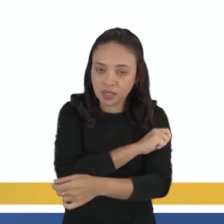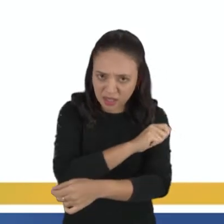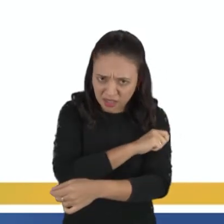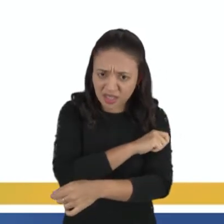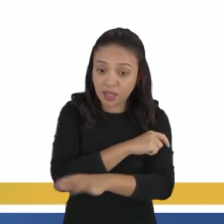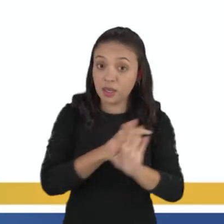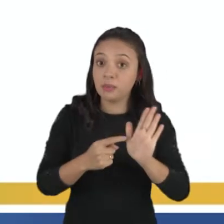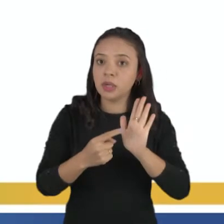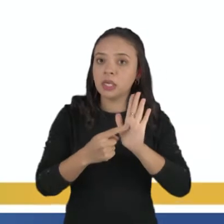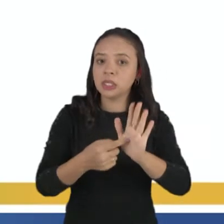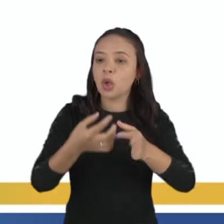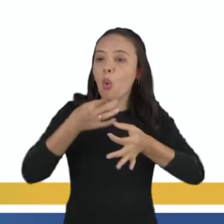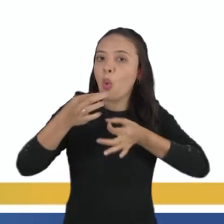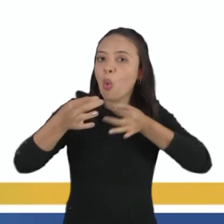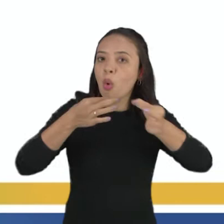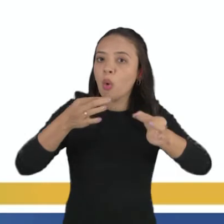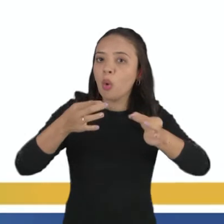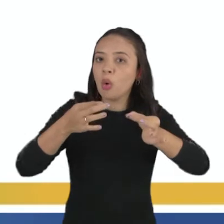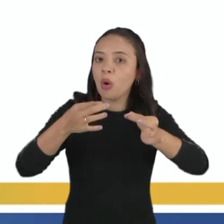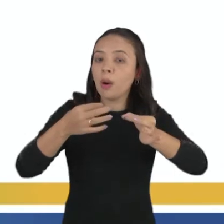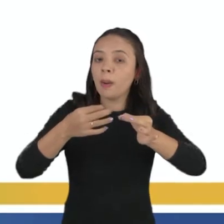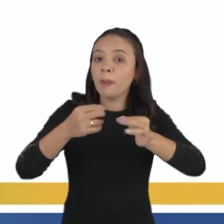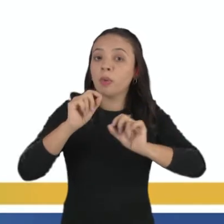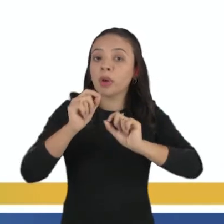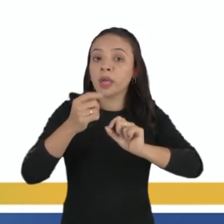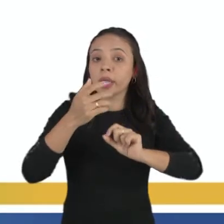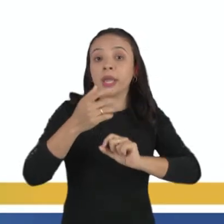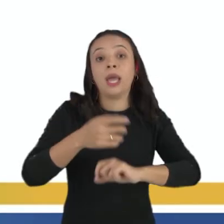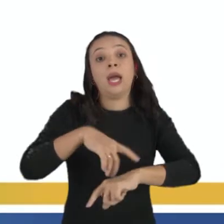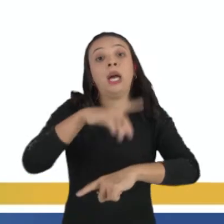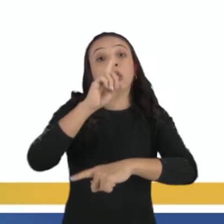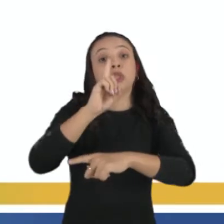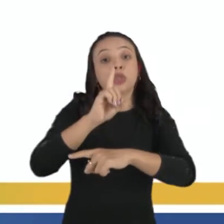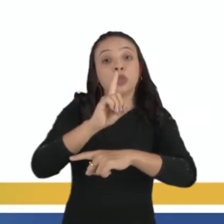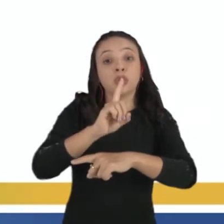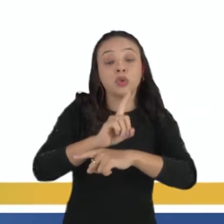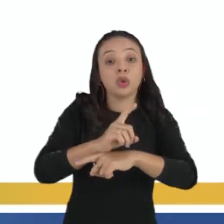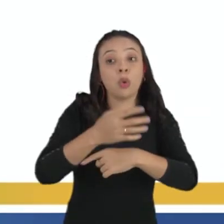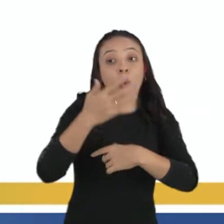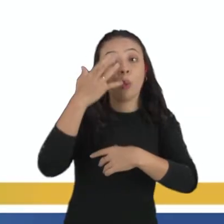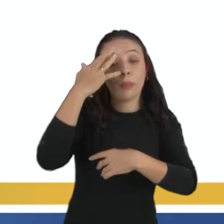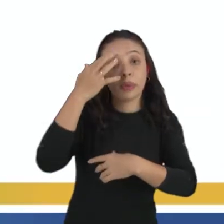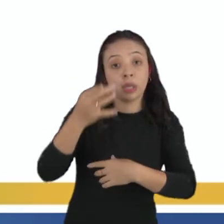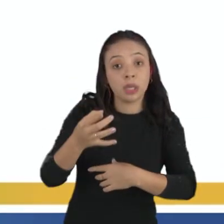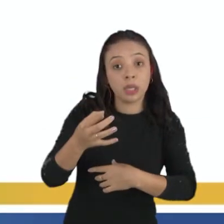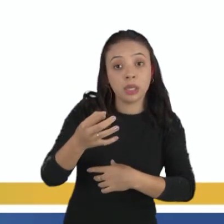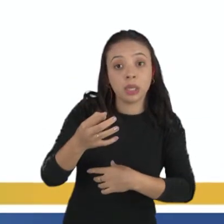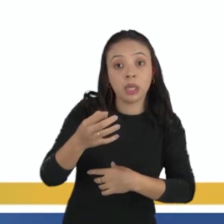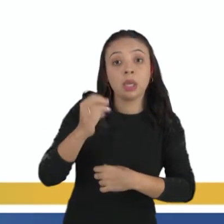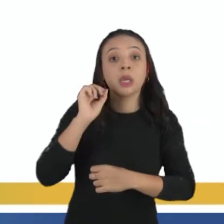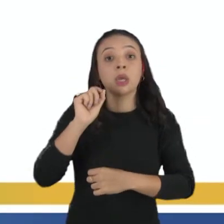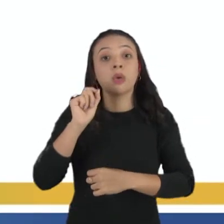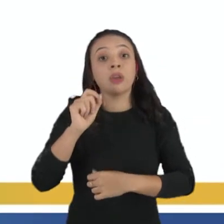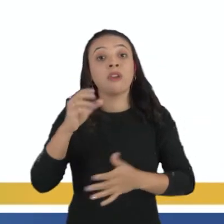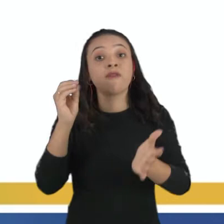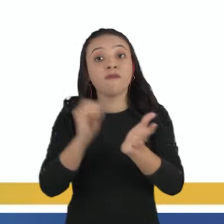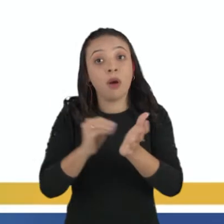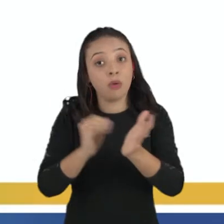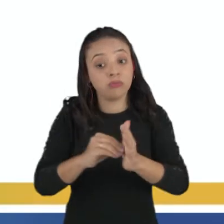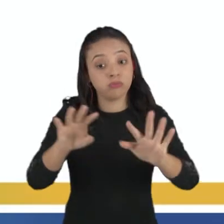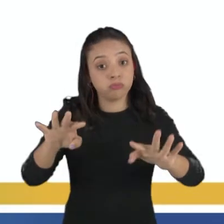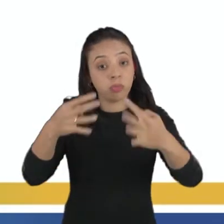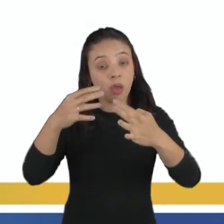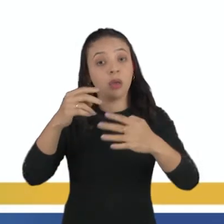argumenta para convencer a interlocutora de que o problema não havia recebido ainda a atenção necessária.